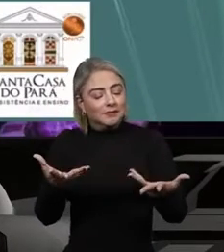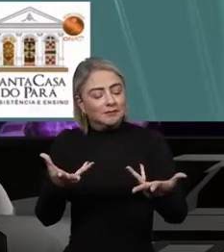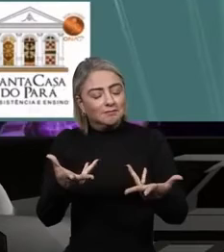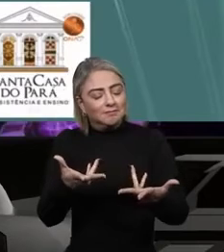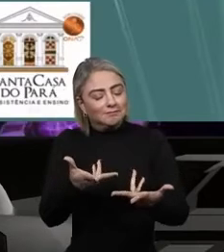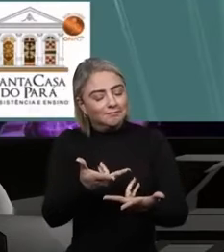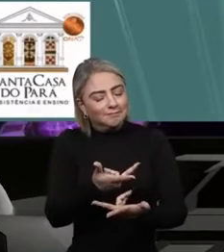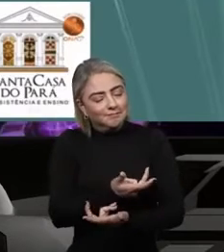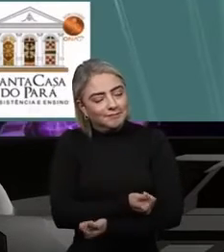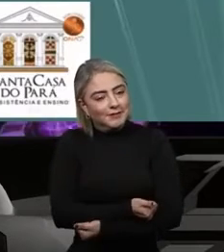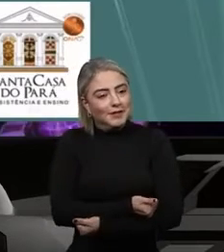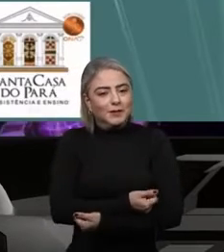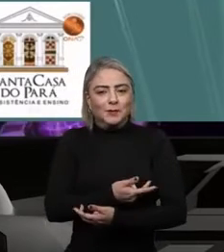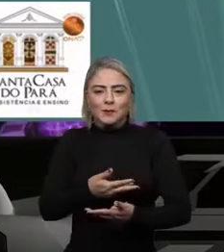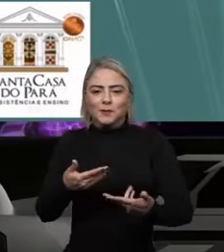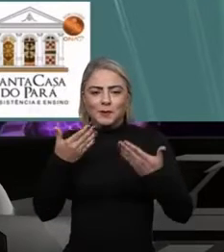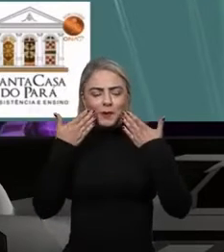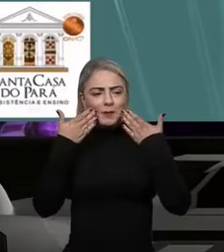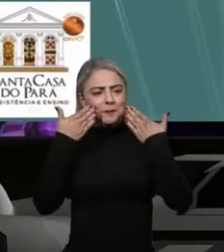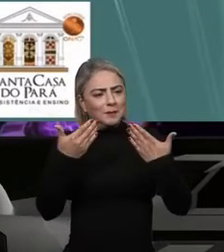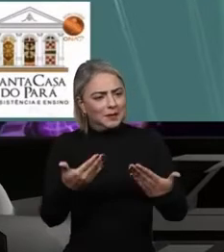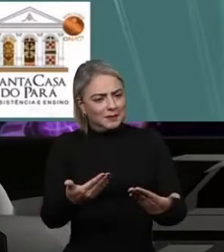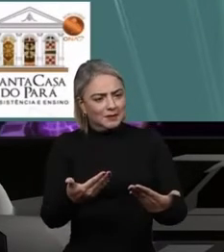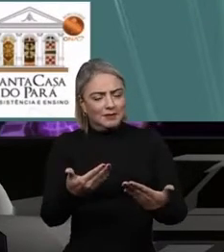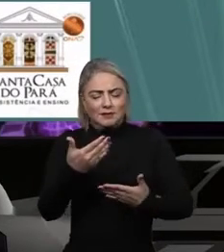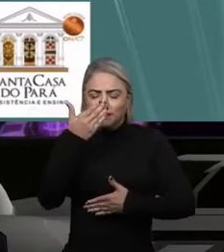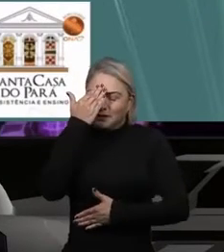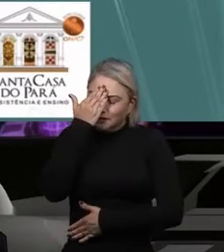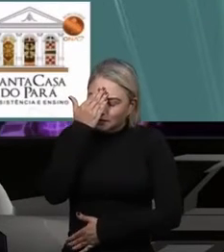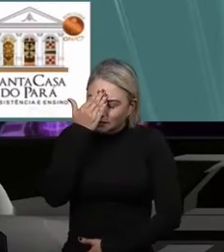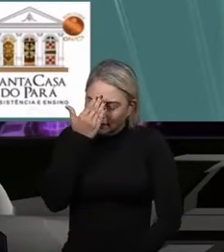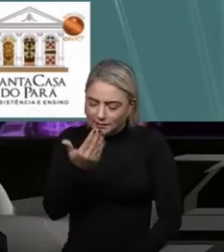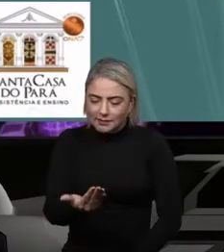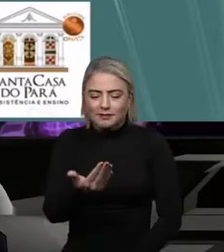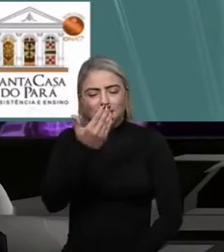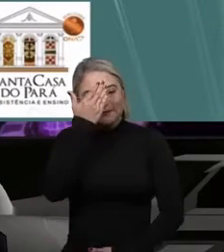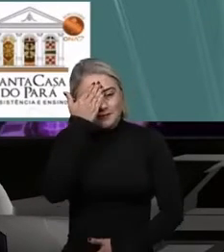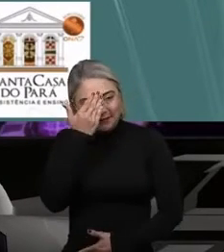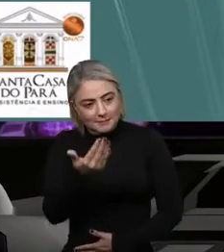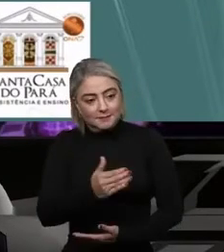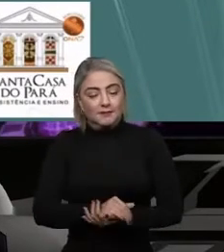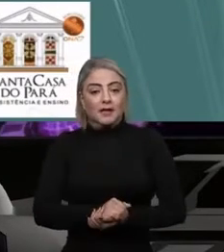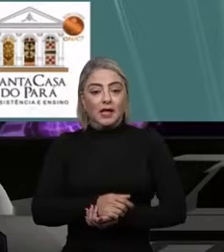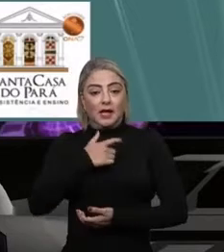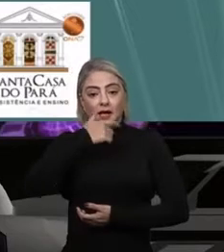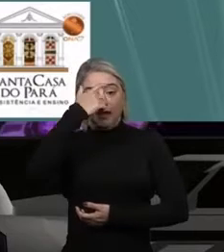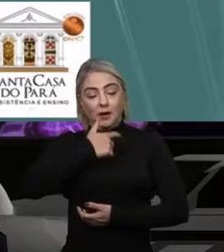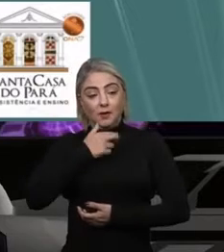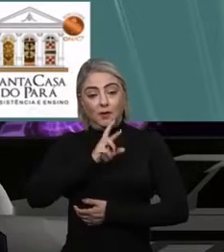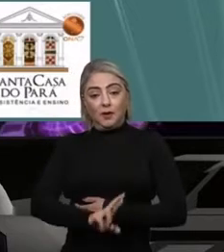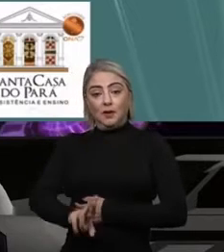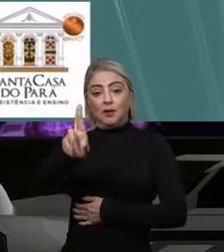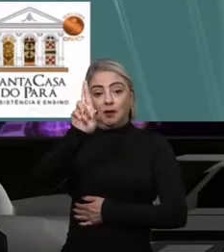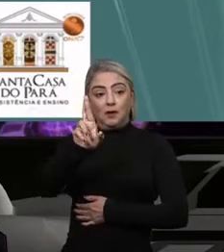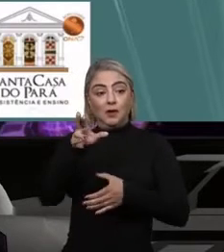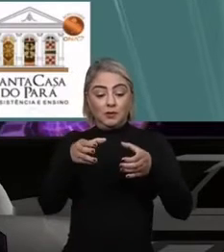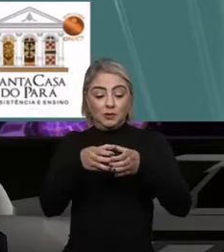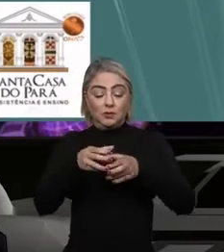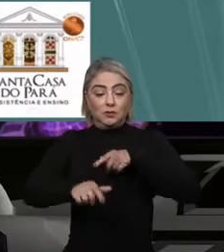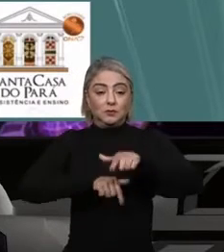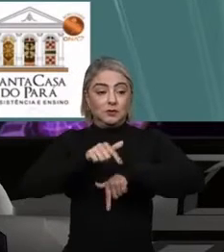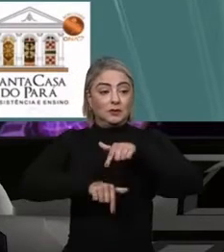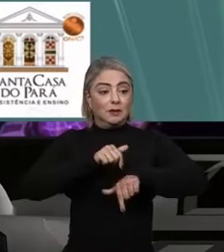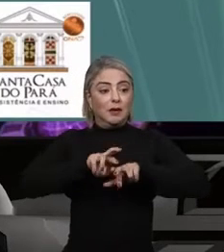de produtos que estão sendo apresentados. Então, eu agradeço profundamente, eu estou aqui como representante de um grupo de trabalho,